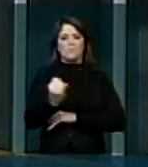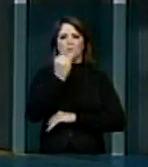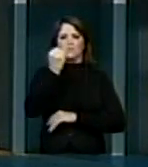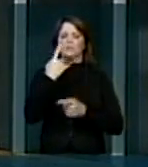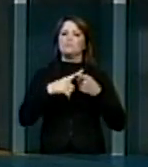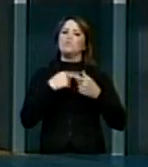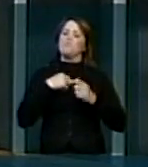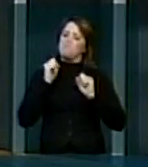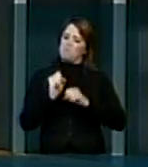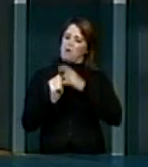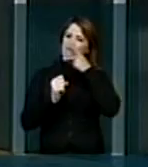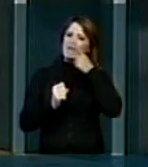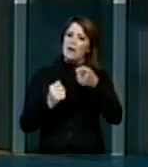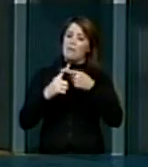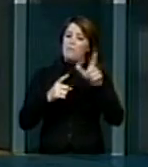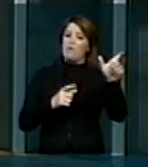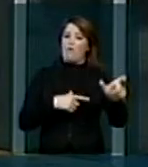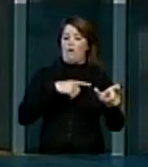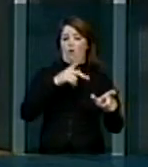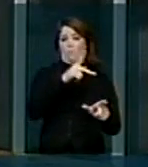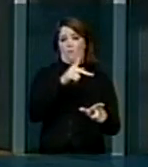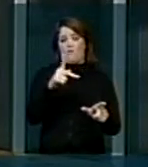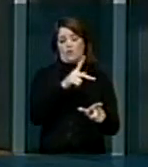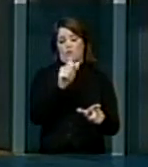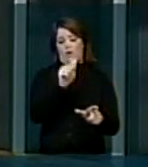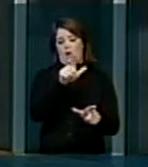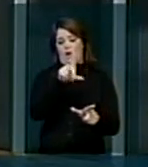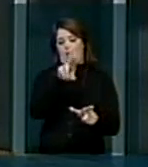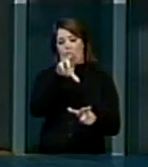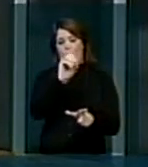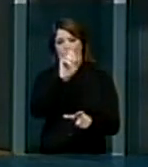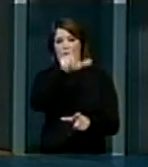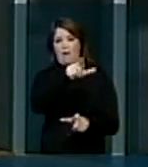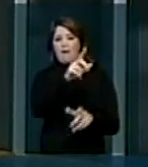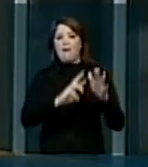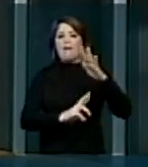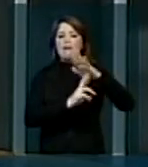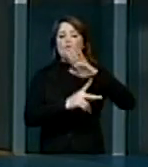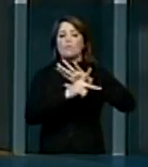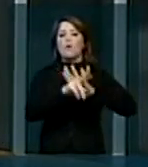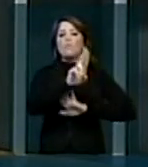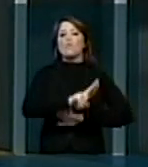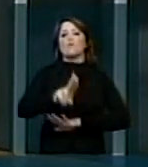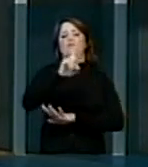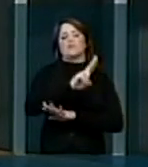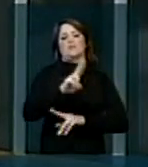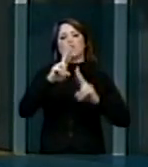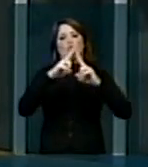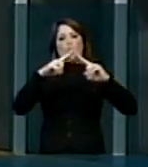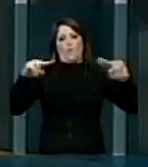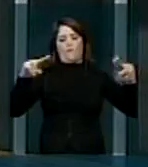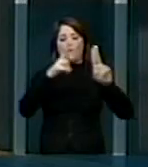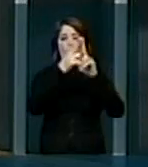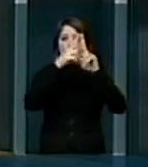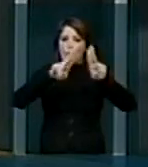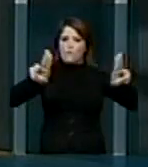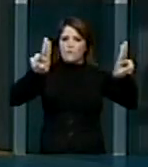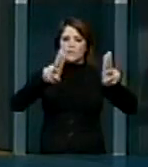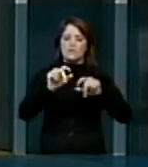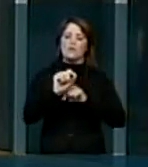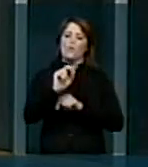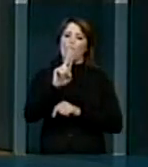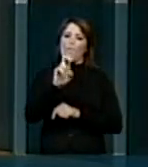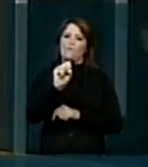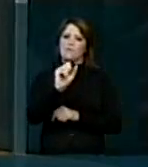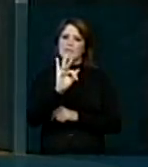posso dizer porque o doutor professor Álvaro Prata, reitor da Universidade Federal de Santa Catarina, foi quem idealizou